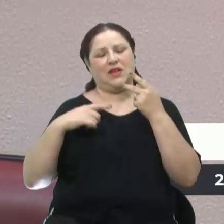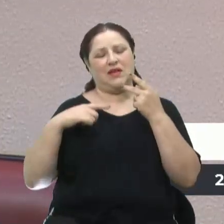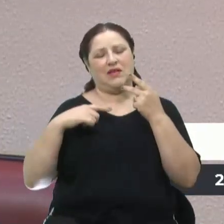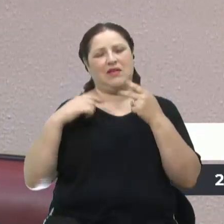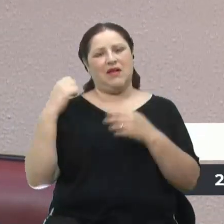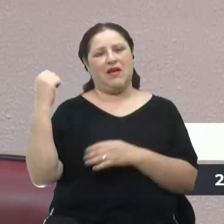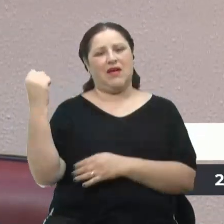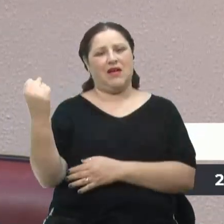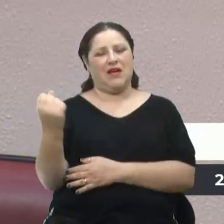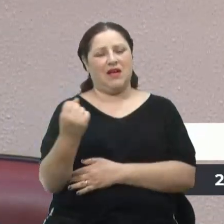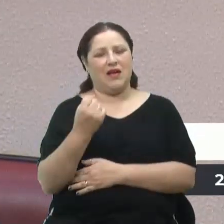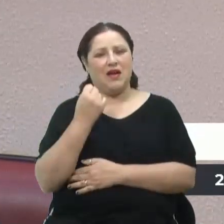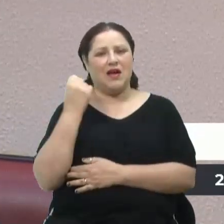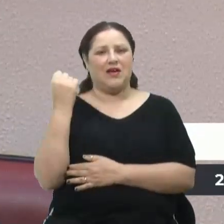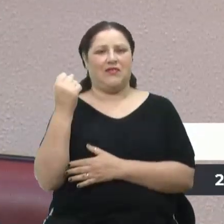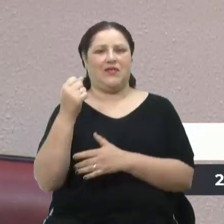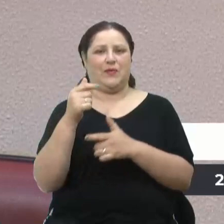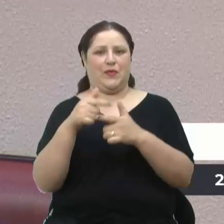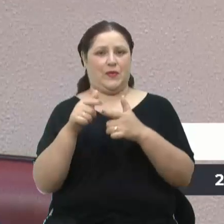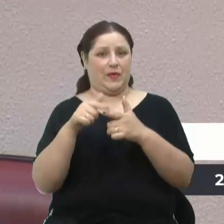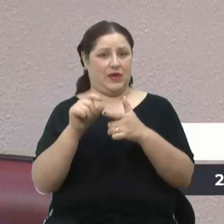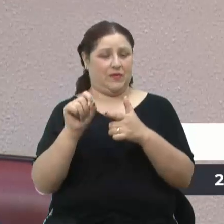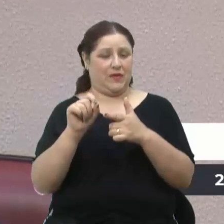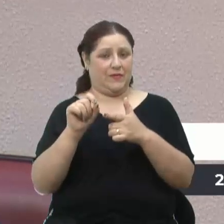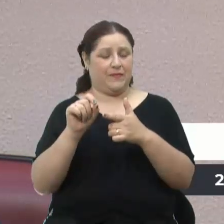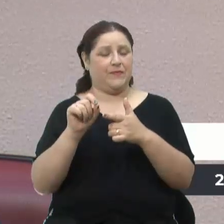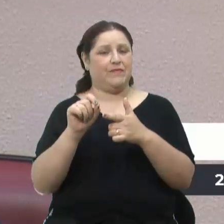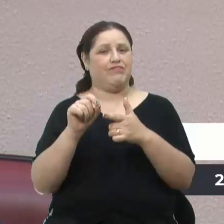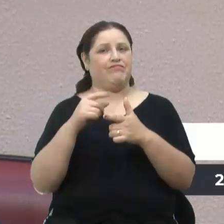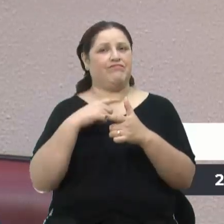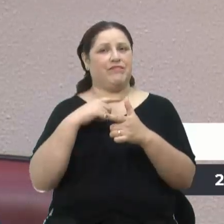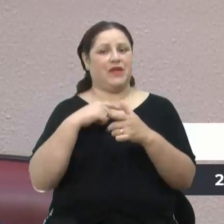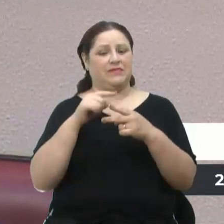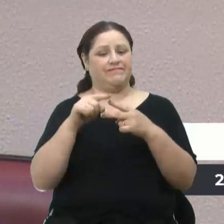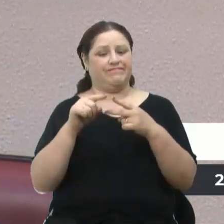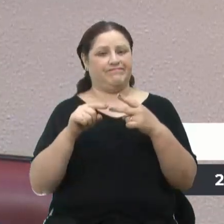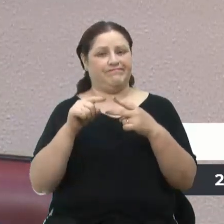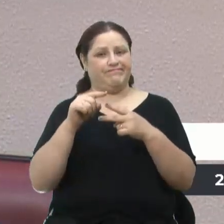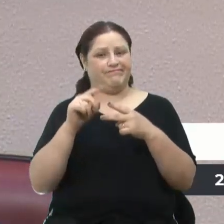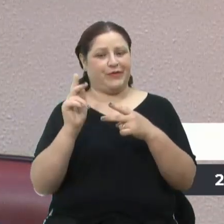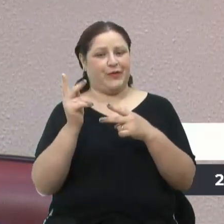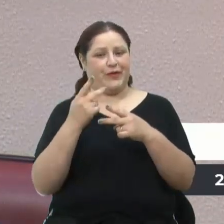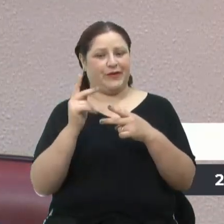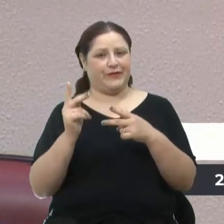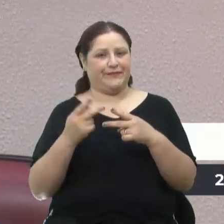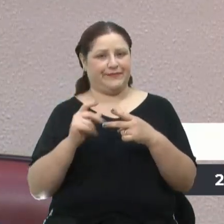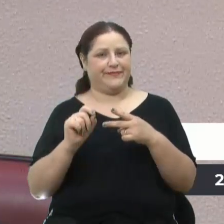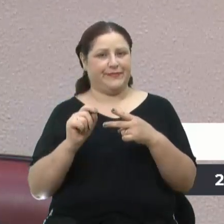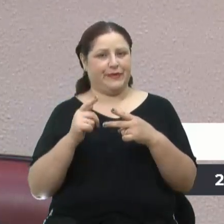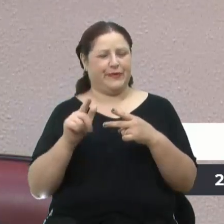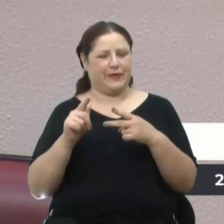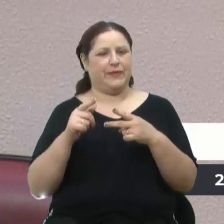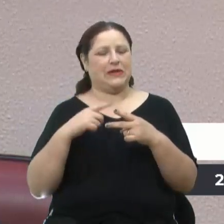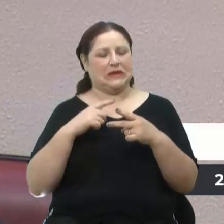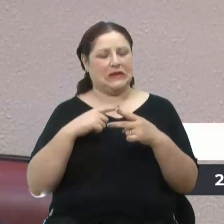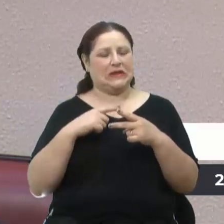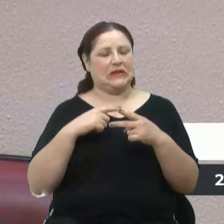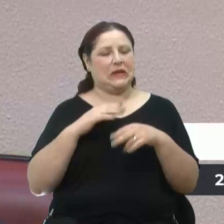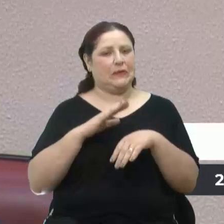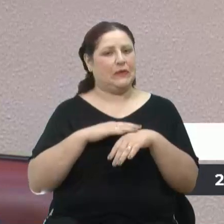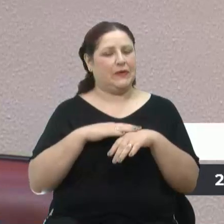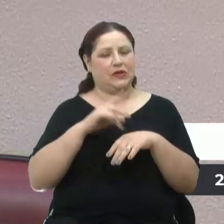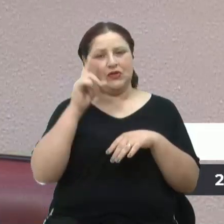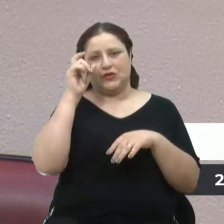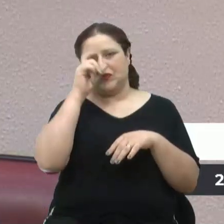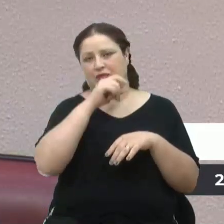graves, dois problemas criam essa situação momentânea, difícil que passe